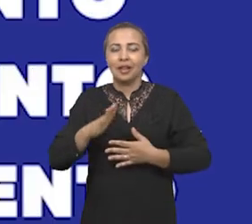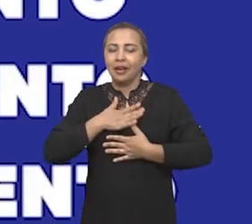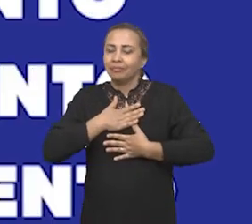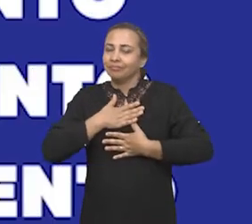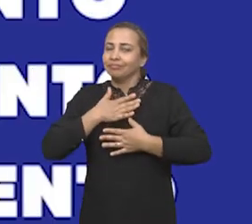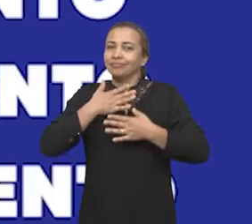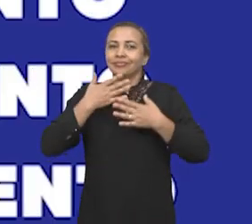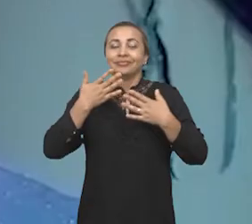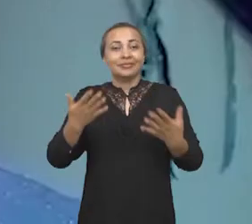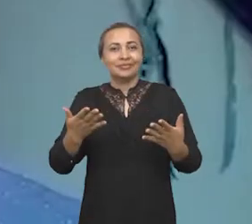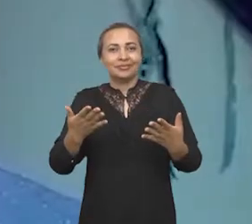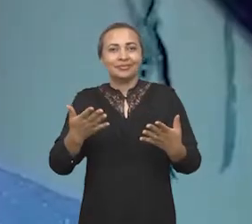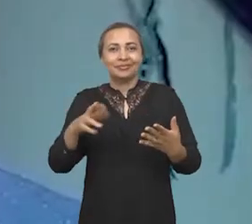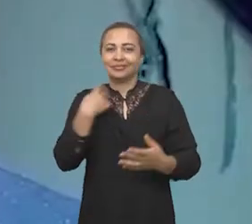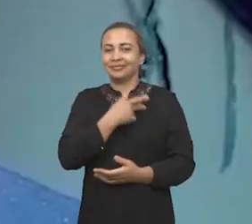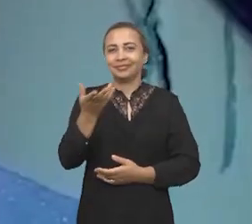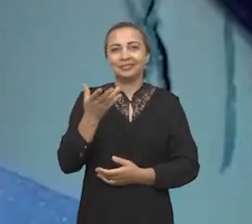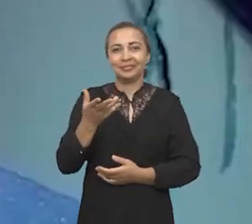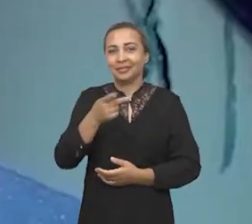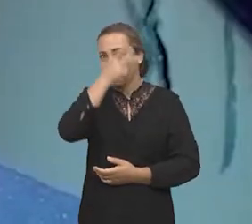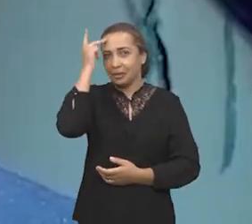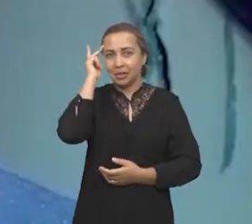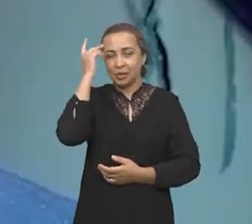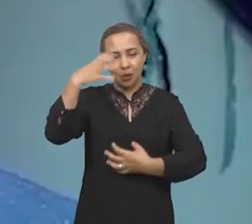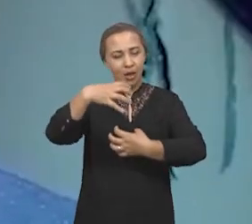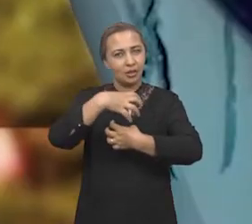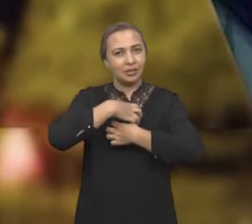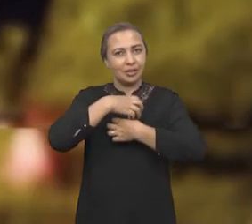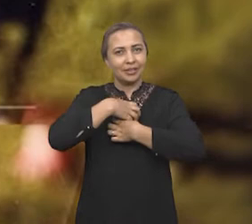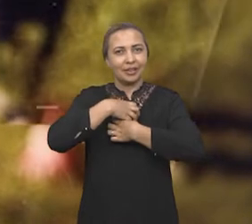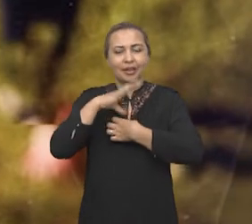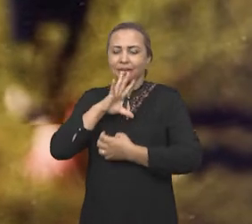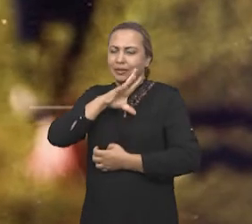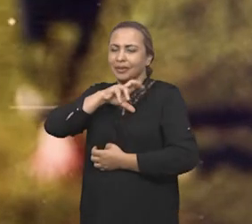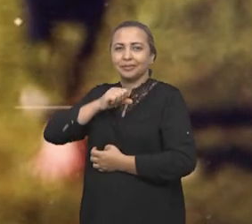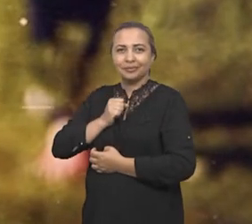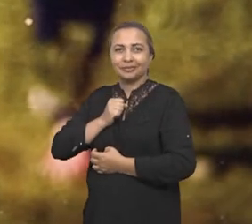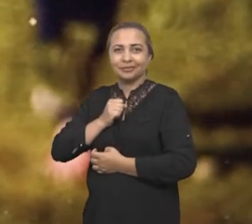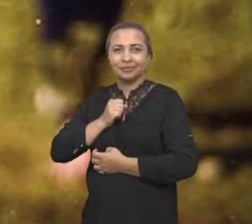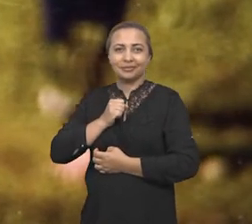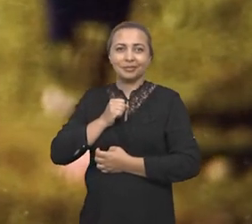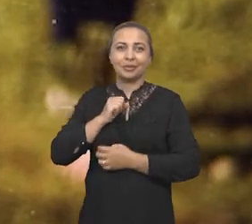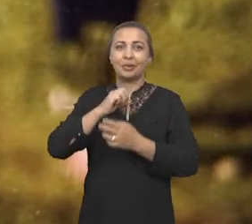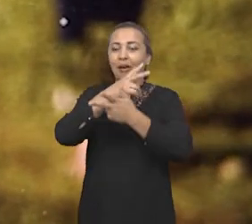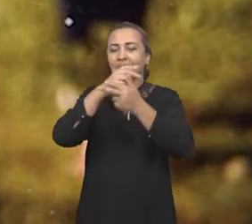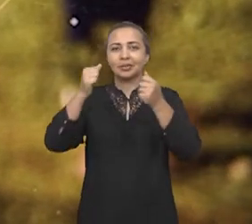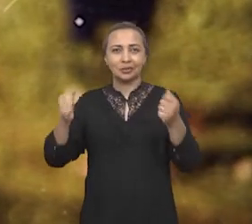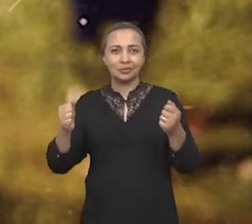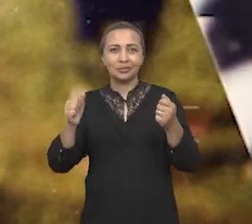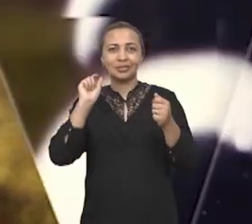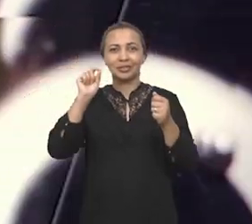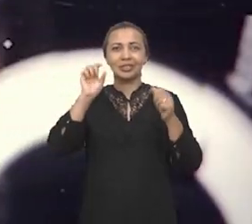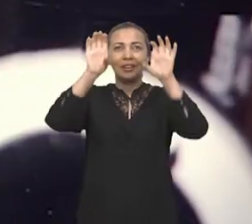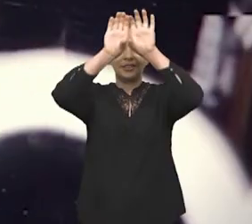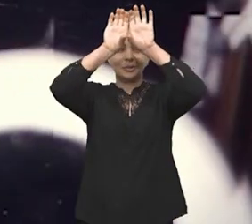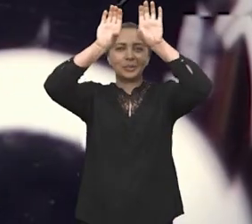encantamento. Nós queremos que as pessoas se encantem, as pessoas em geral se encantem com as coisas que